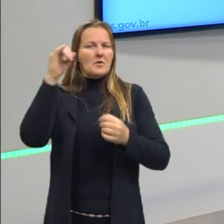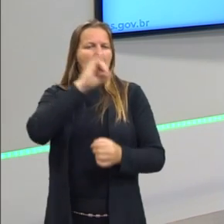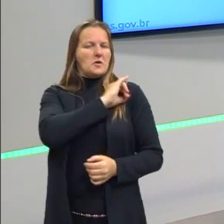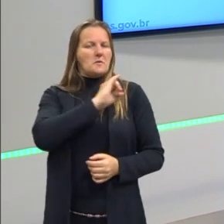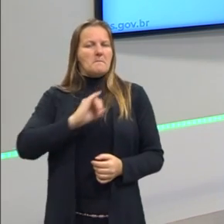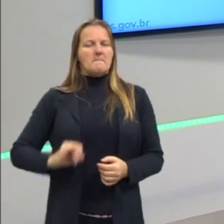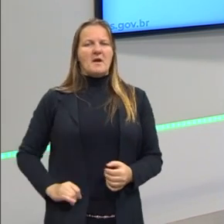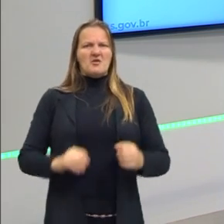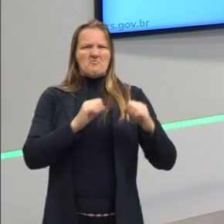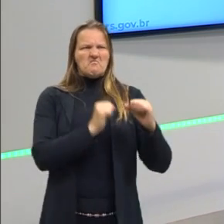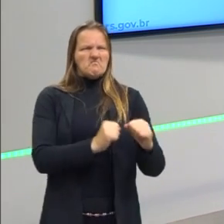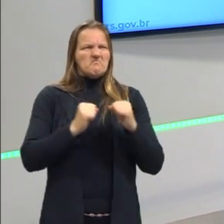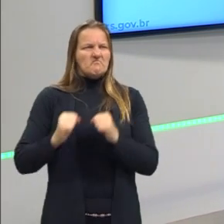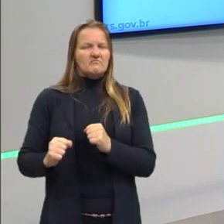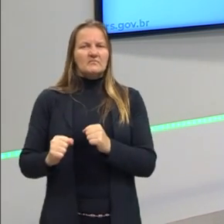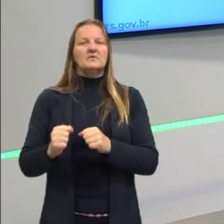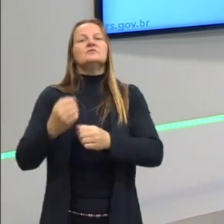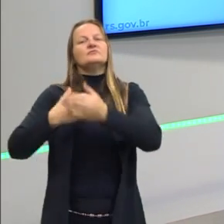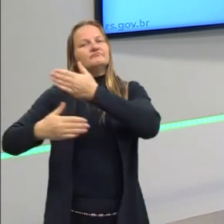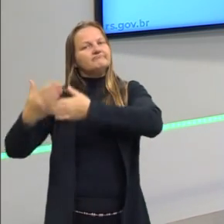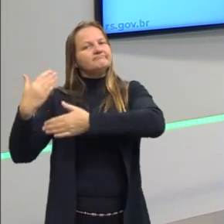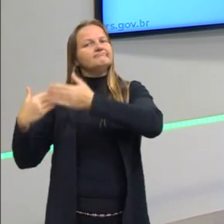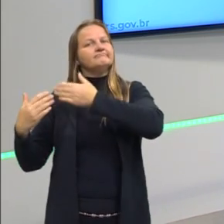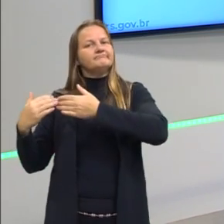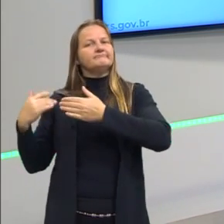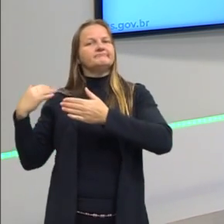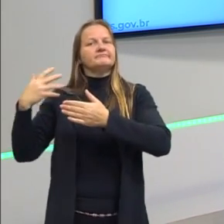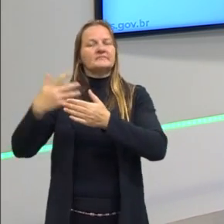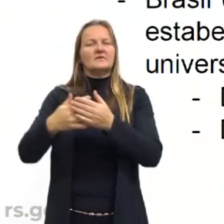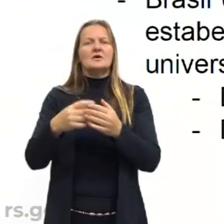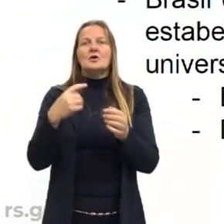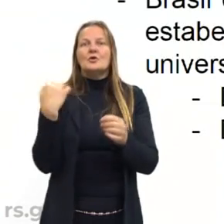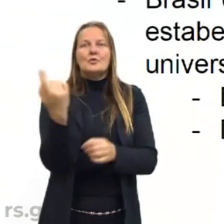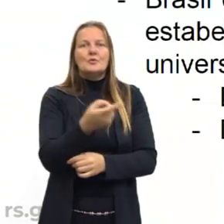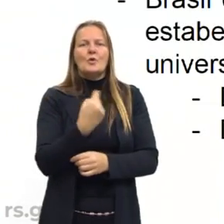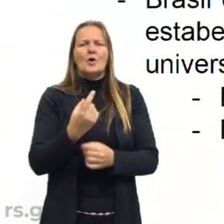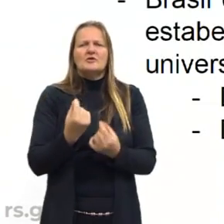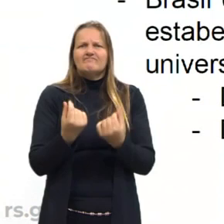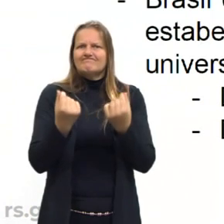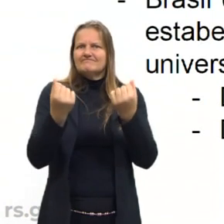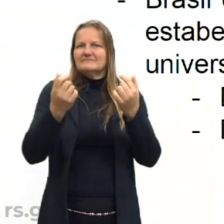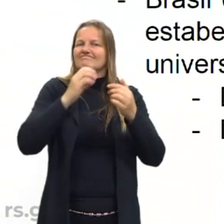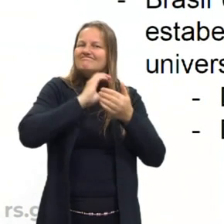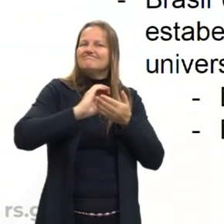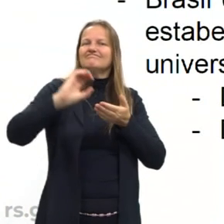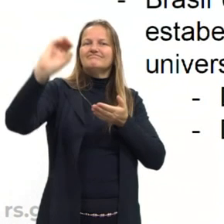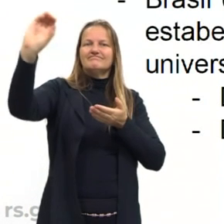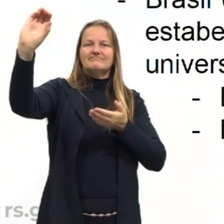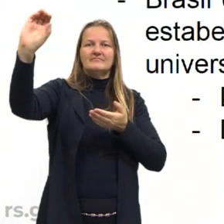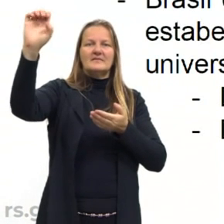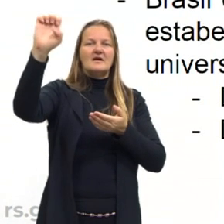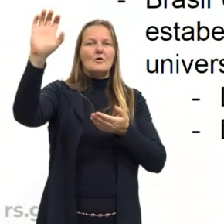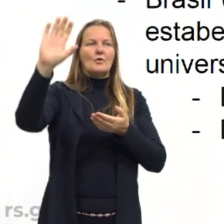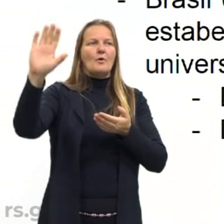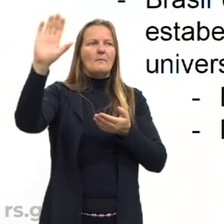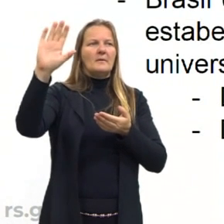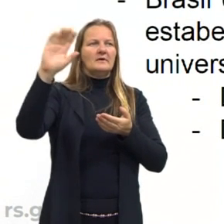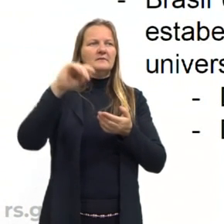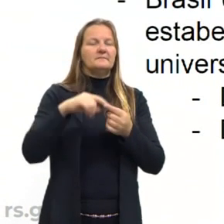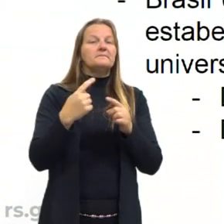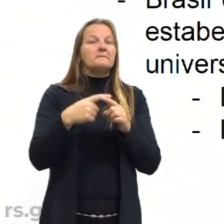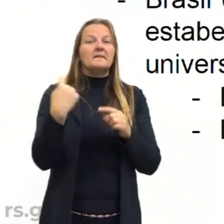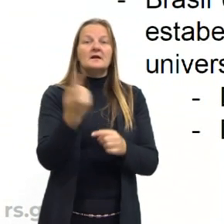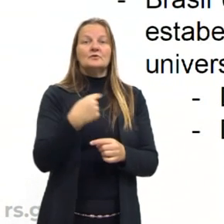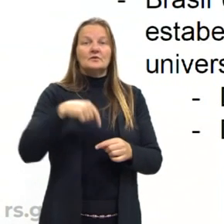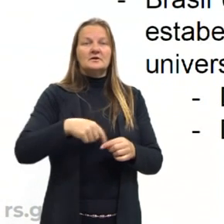poderosos do mundo na época, levou muitas riquezas para lá e nos colocou num lugar de